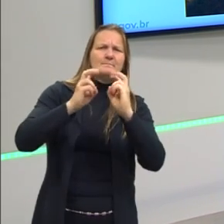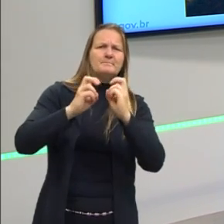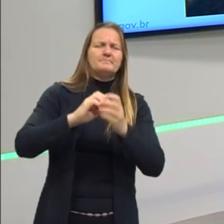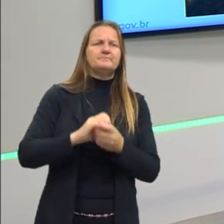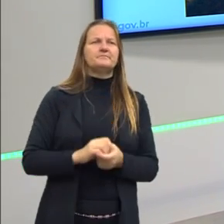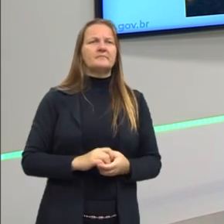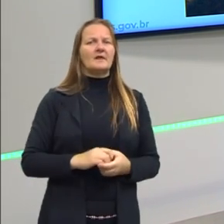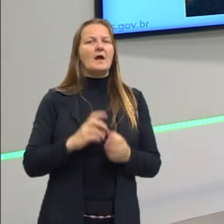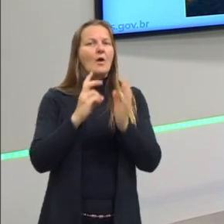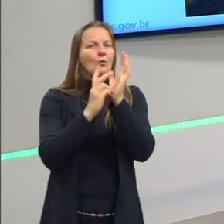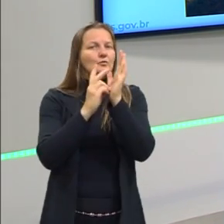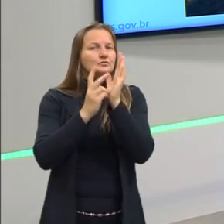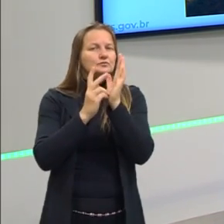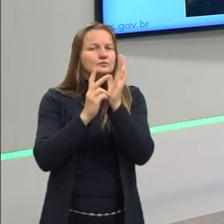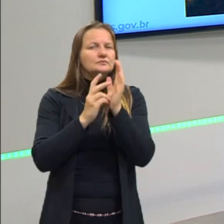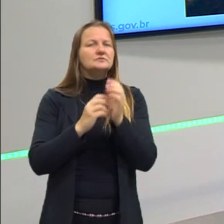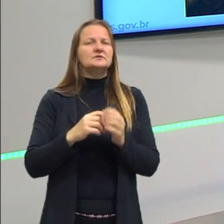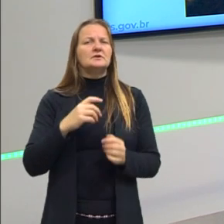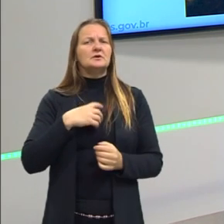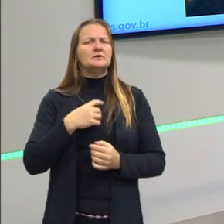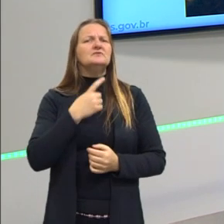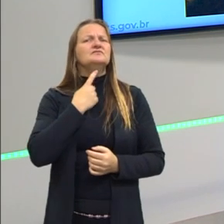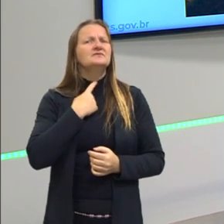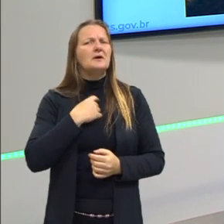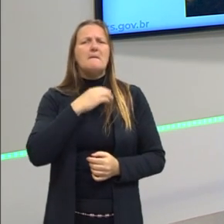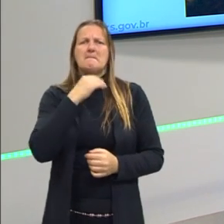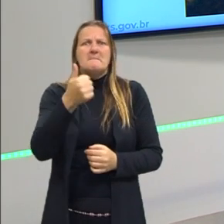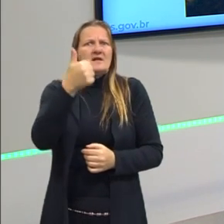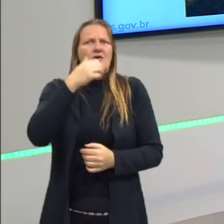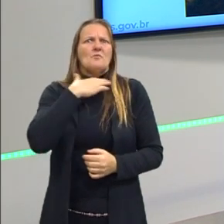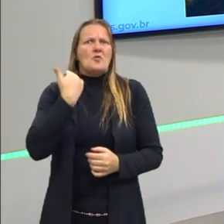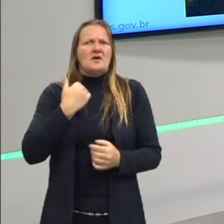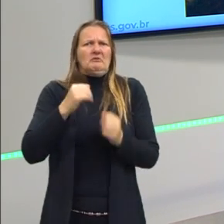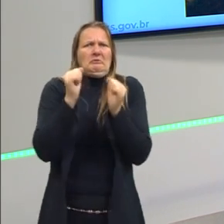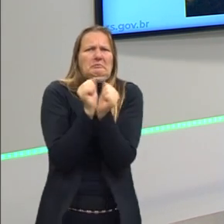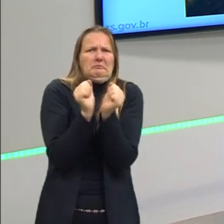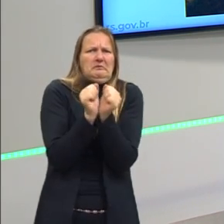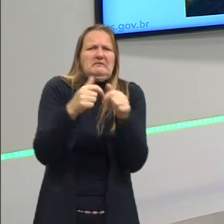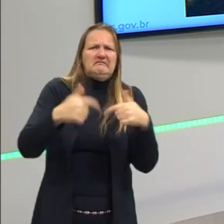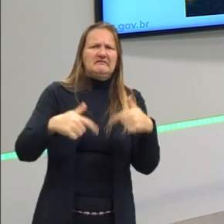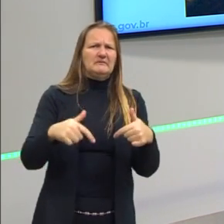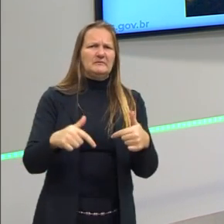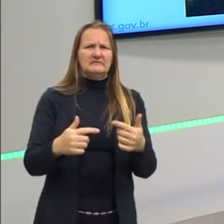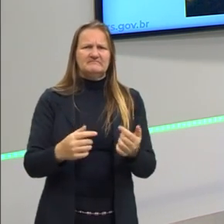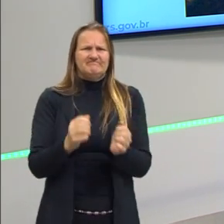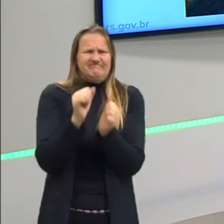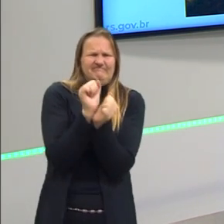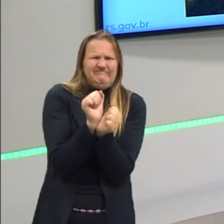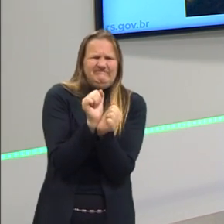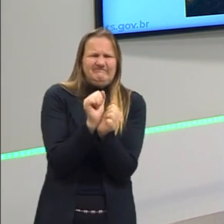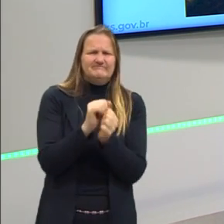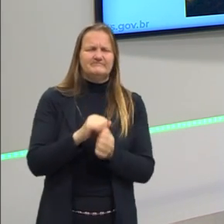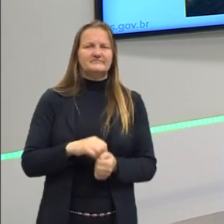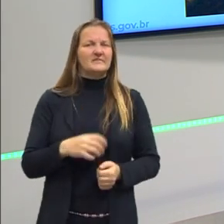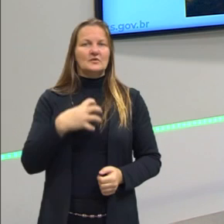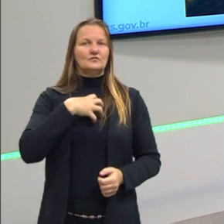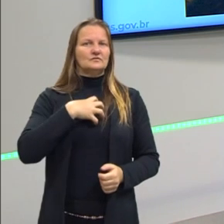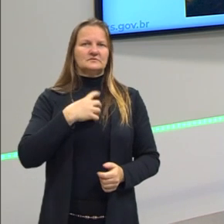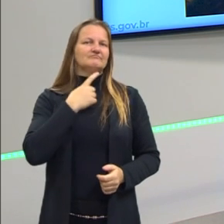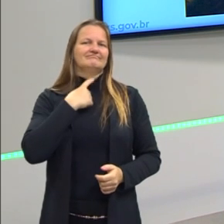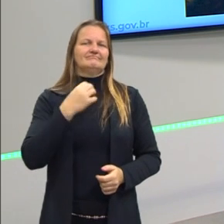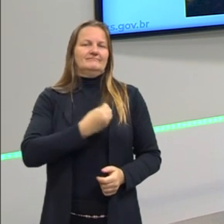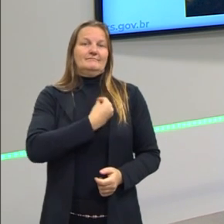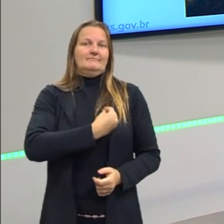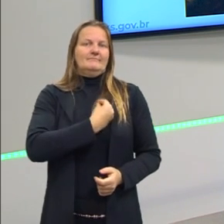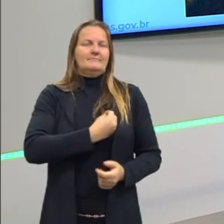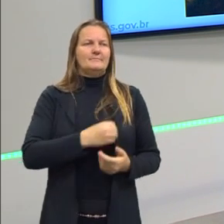que muitos indígenas, então, preferiam morrer do que serem escravizados, porque para eles isso não fazia sentido. E essa pintura,